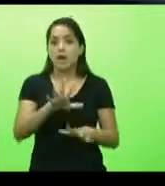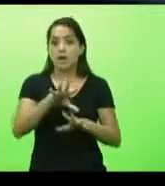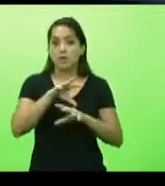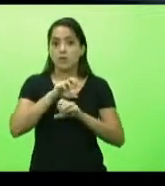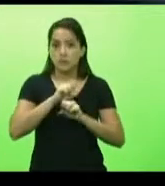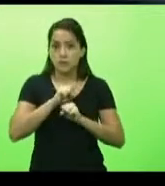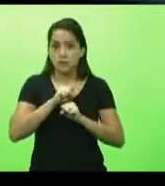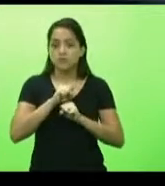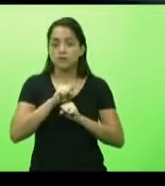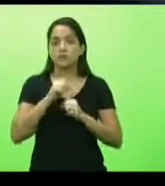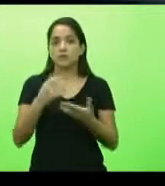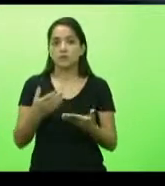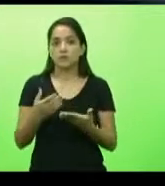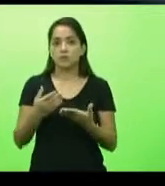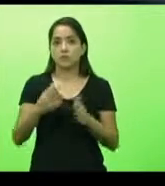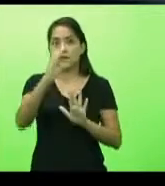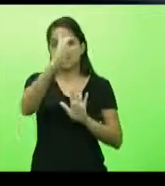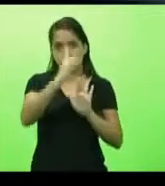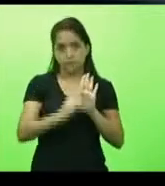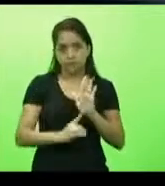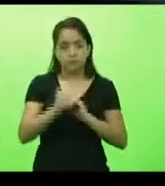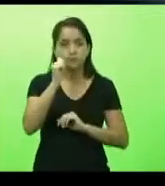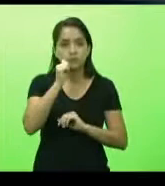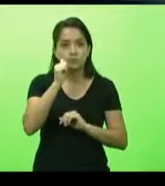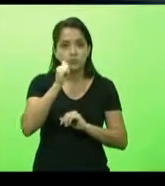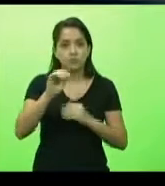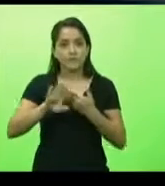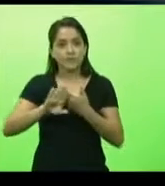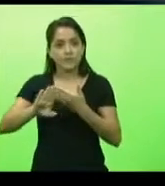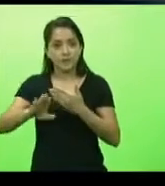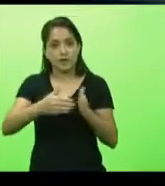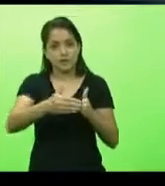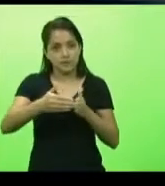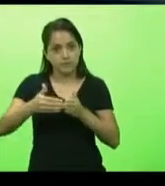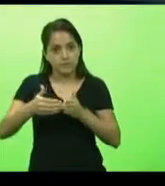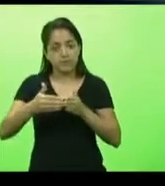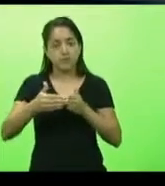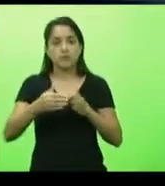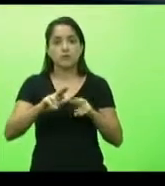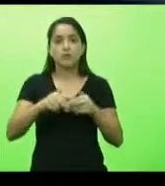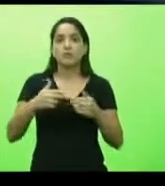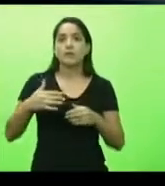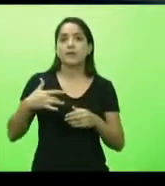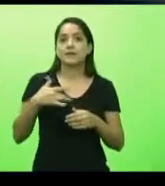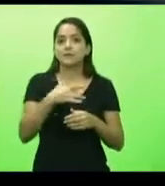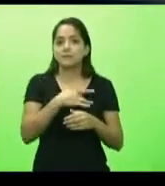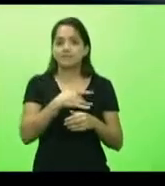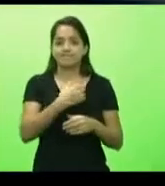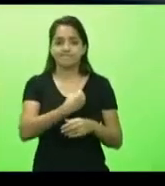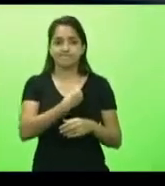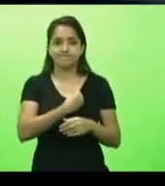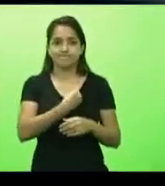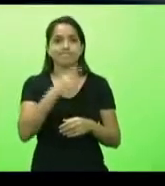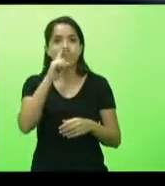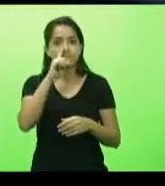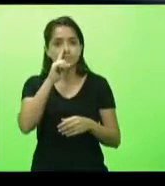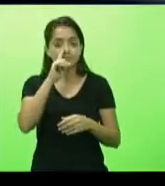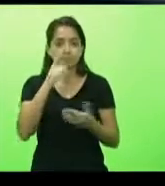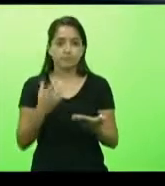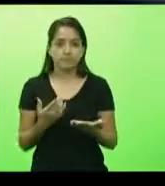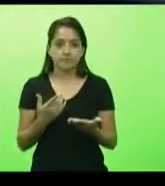afastamento da diretora da escola e de outros servidores e coloca em risco a saúde e a vida da comunidade escolar.